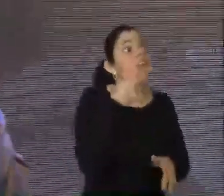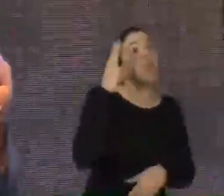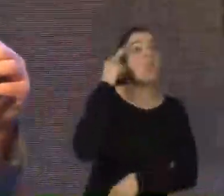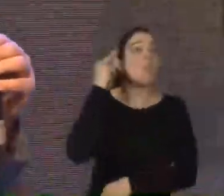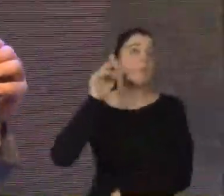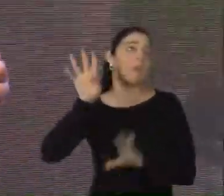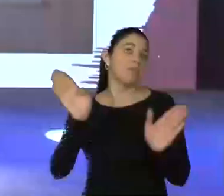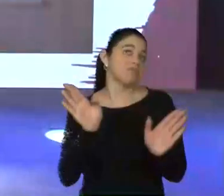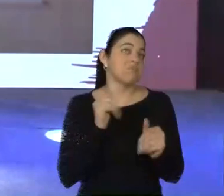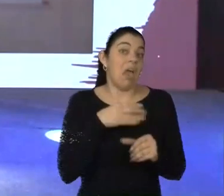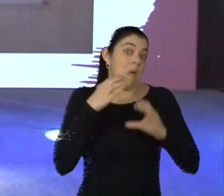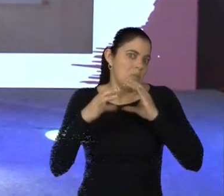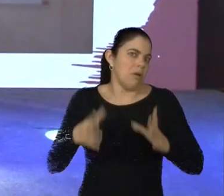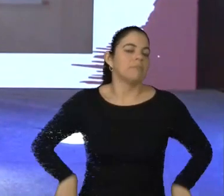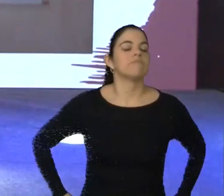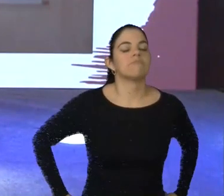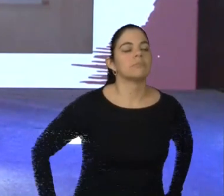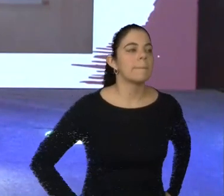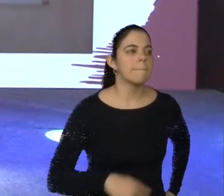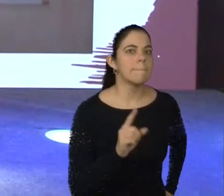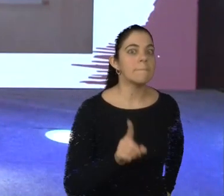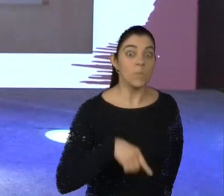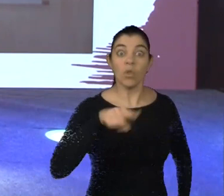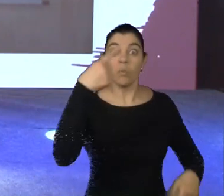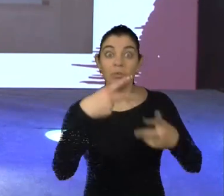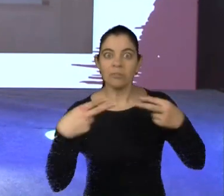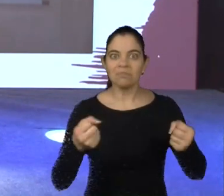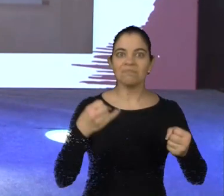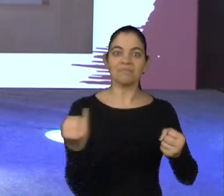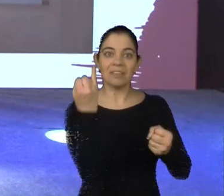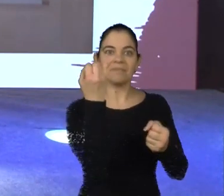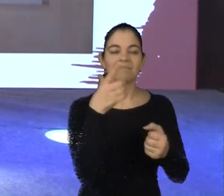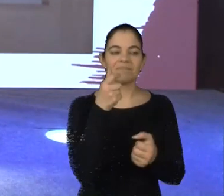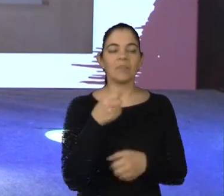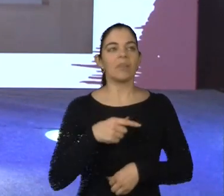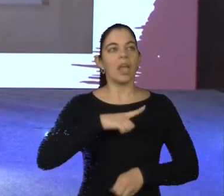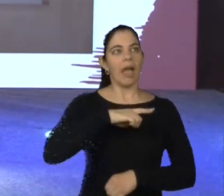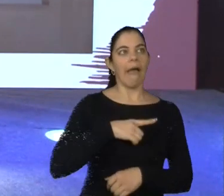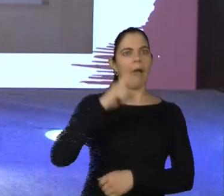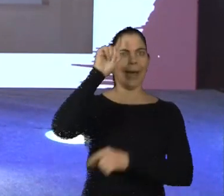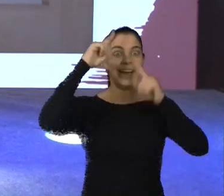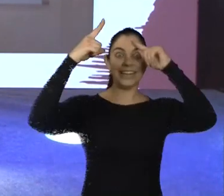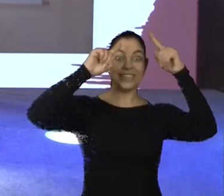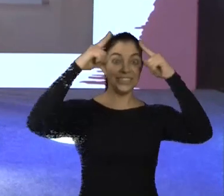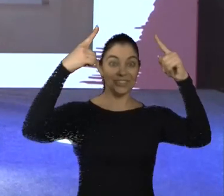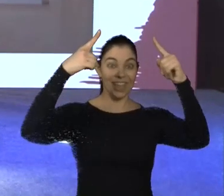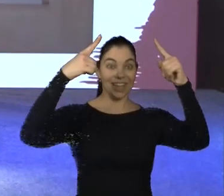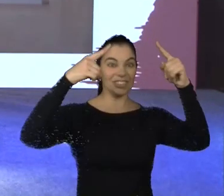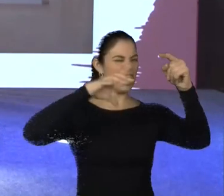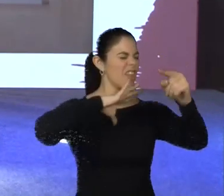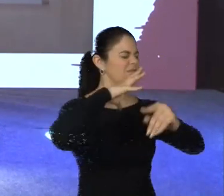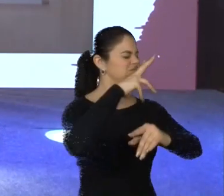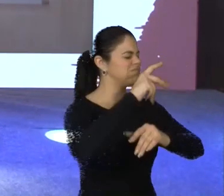para se comunicar. Quarto ponto, a criatividade. A criatividade, ela deve ser estimulada em todas